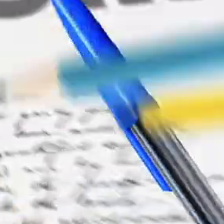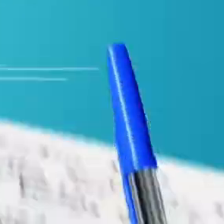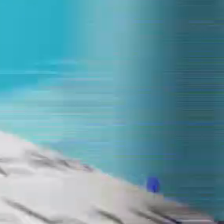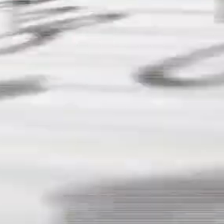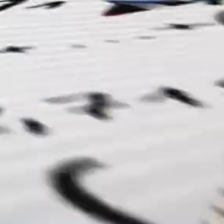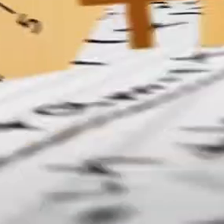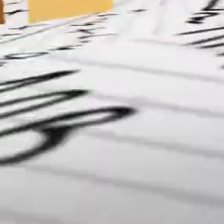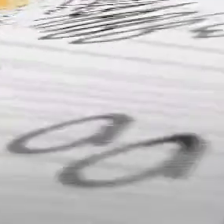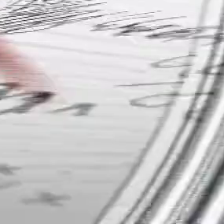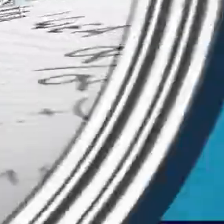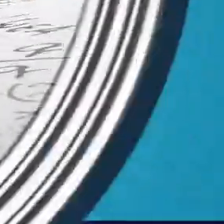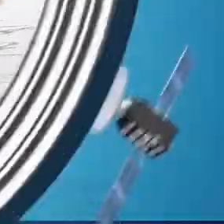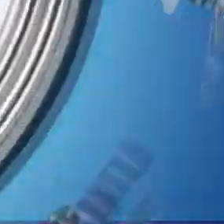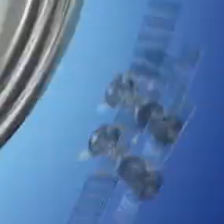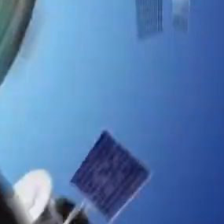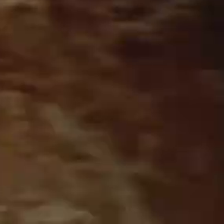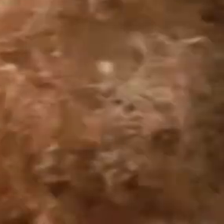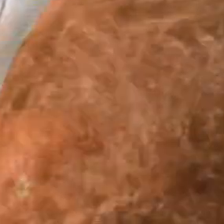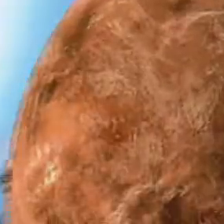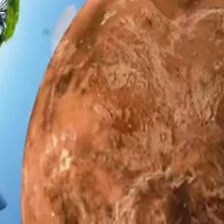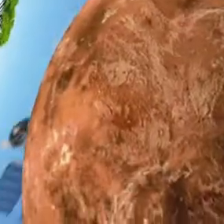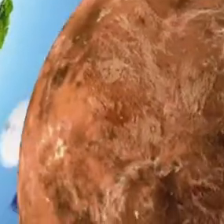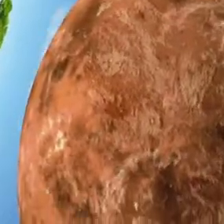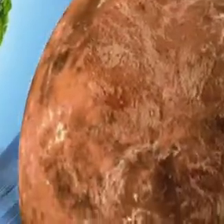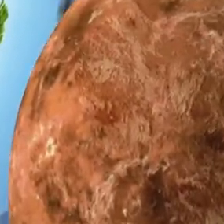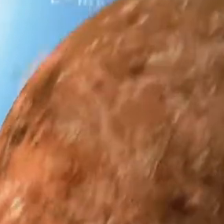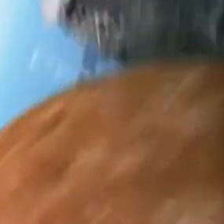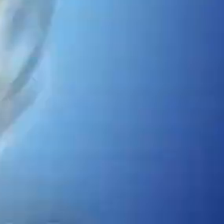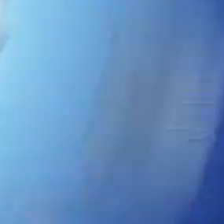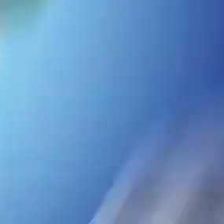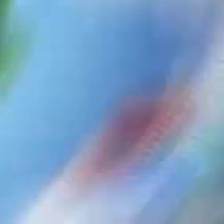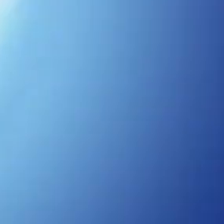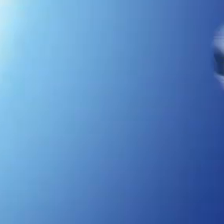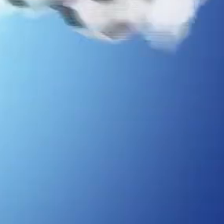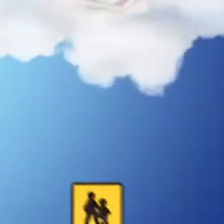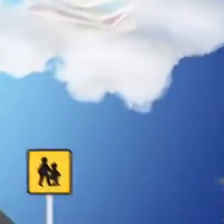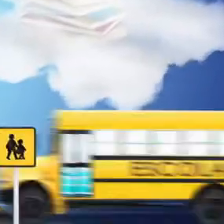Música Música Música